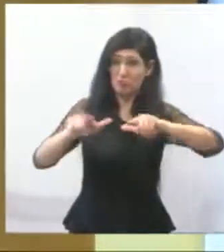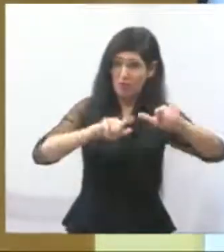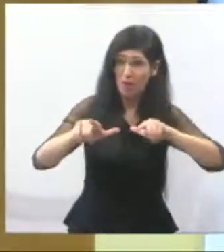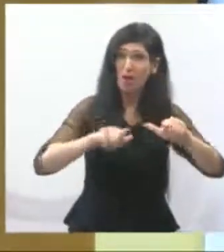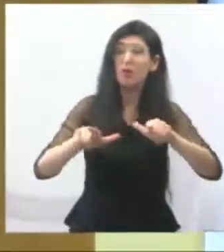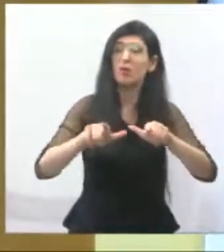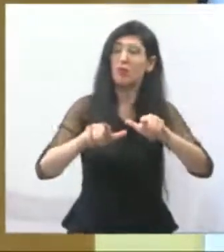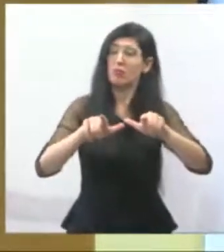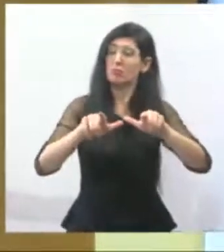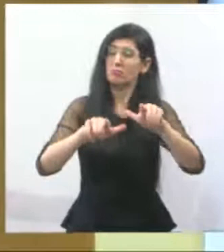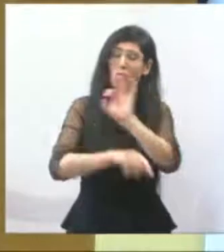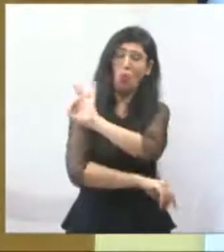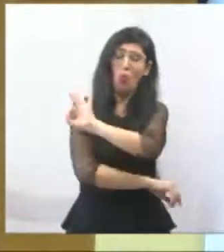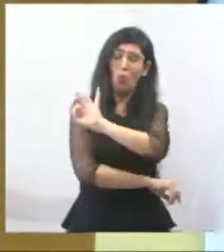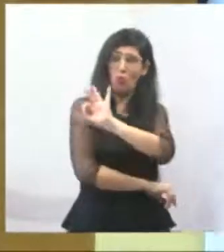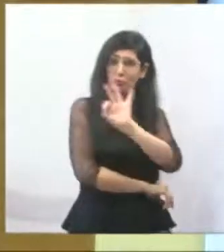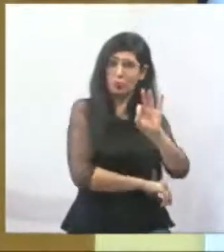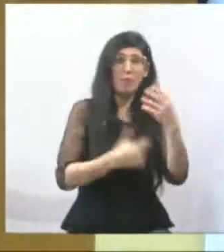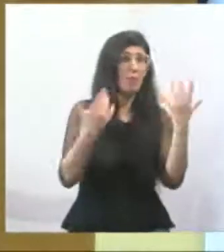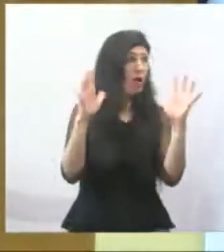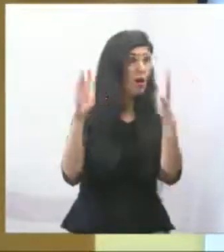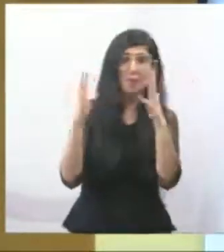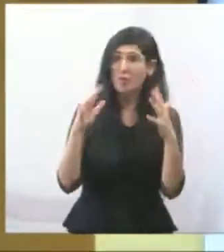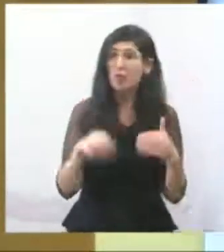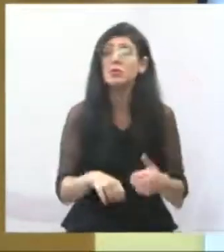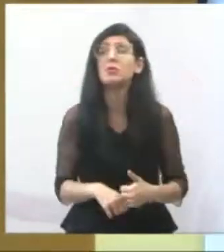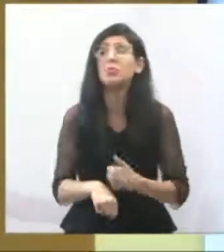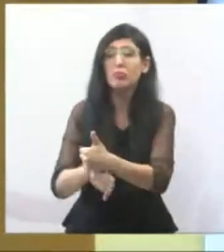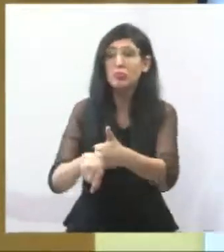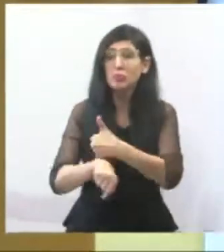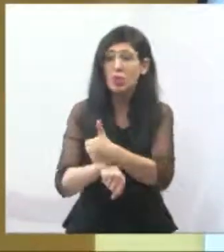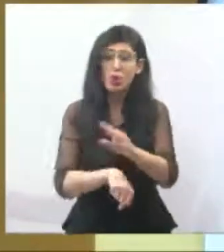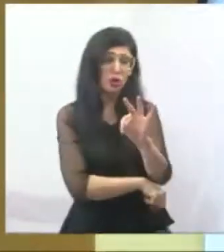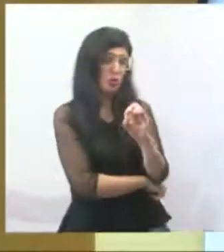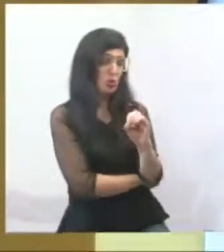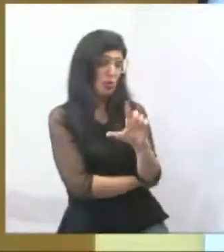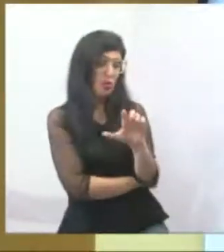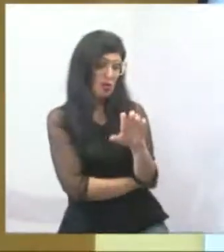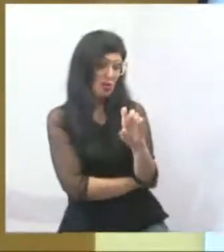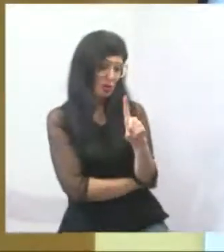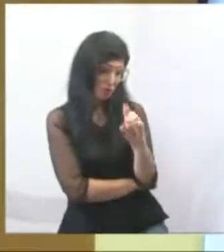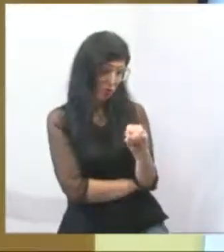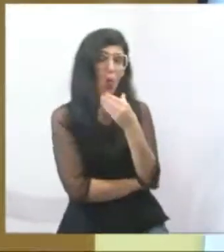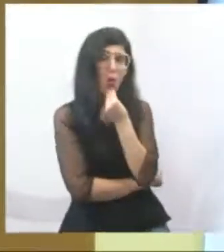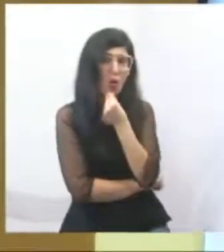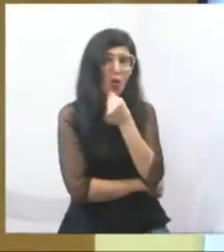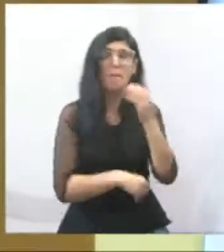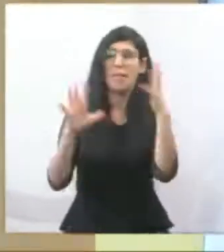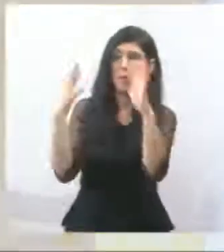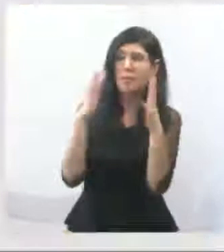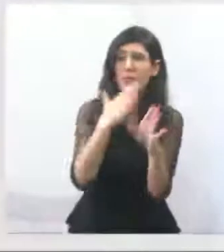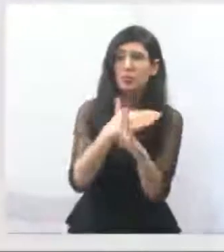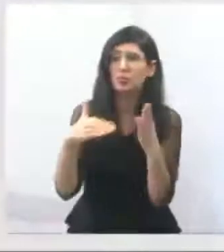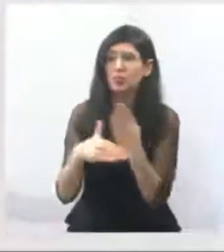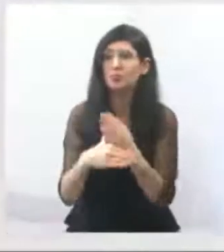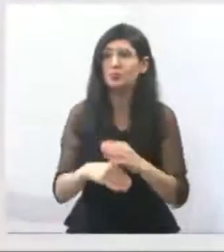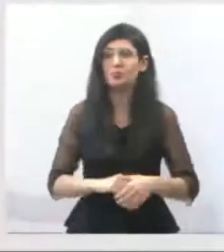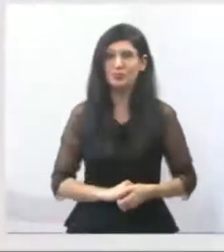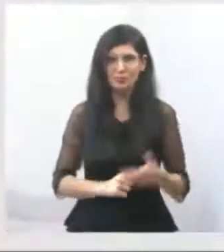Parabéns, Toledo, parabéns à sua equipe, parabéns a todos. Próximo.